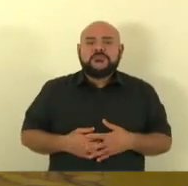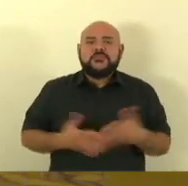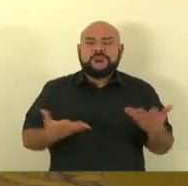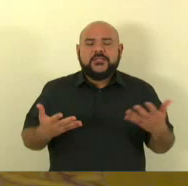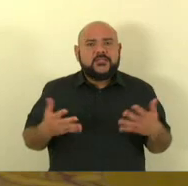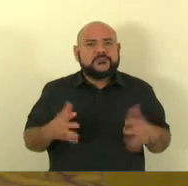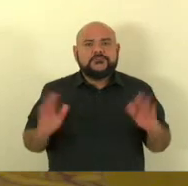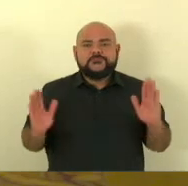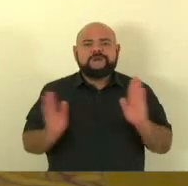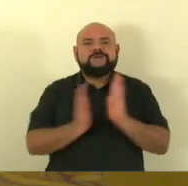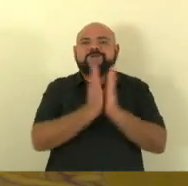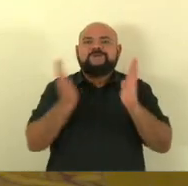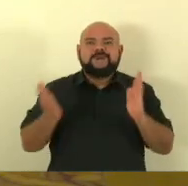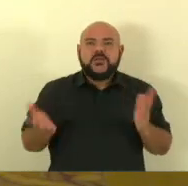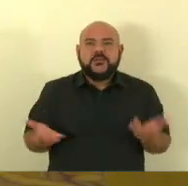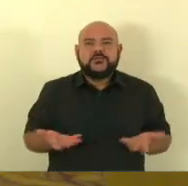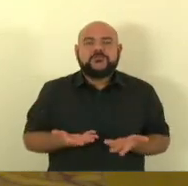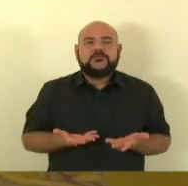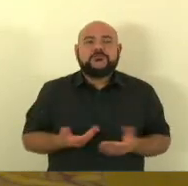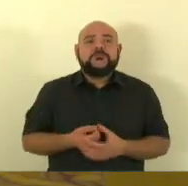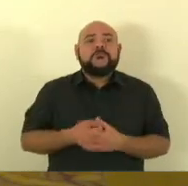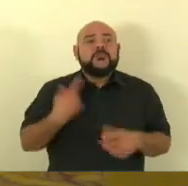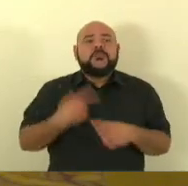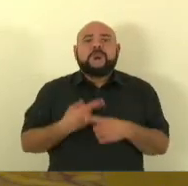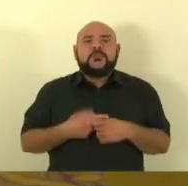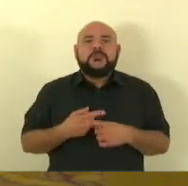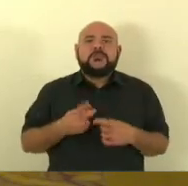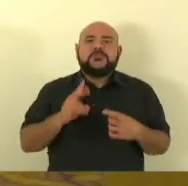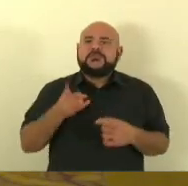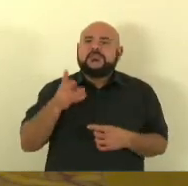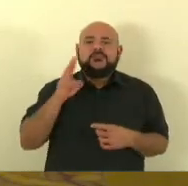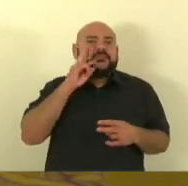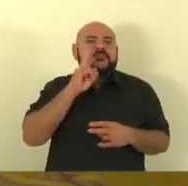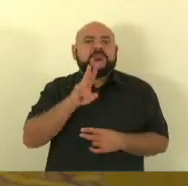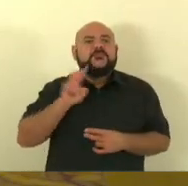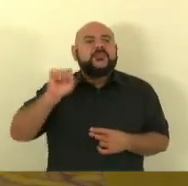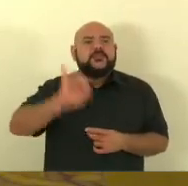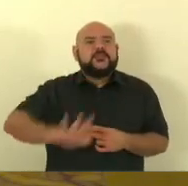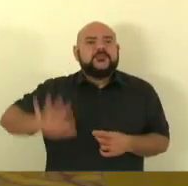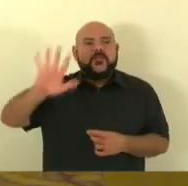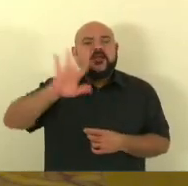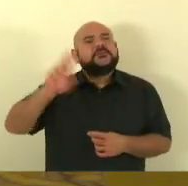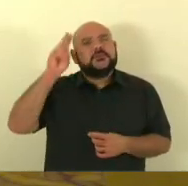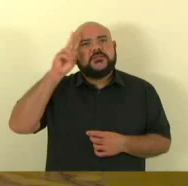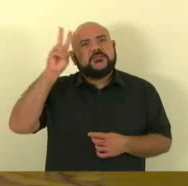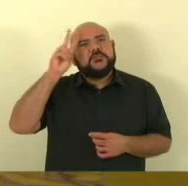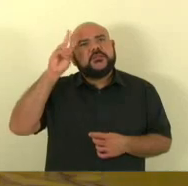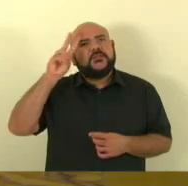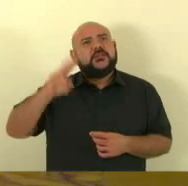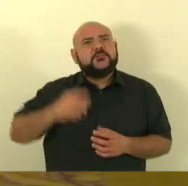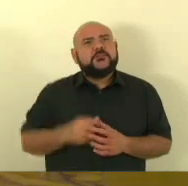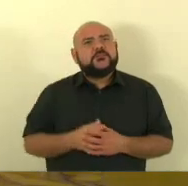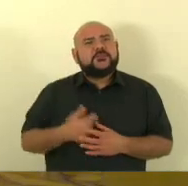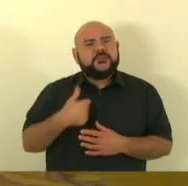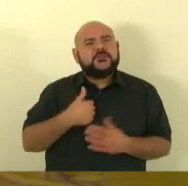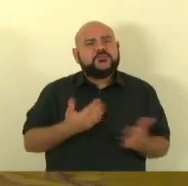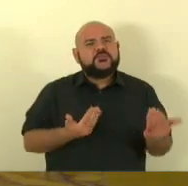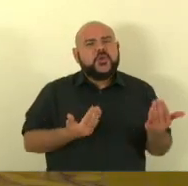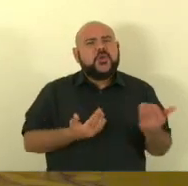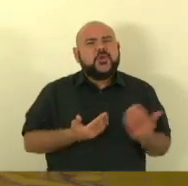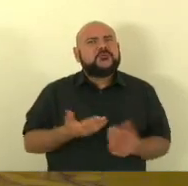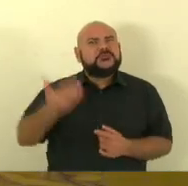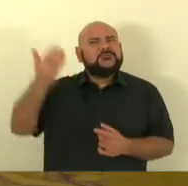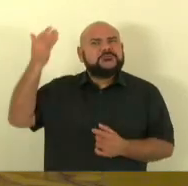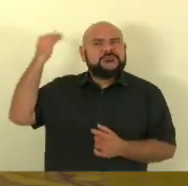assunto porque todas as vezes que a gente vê imagem e eu me lembro dessa época eu era muito jovem nessa época